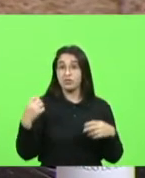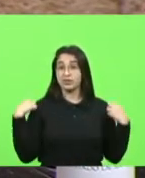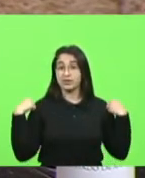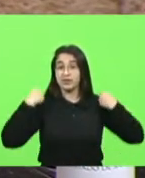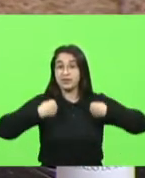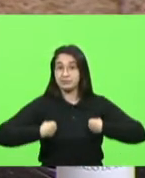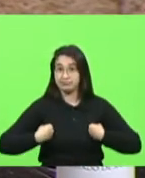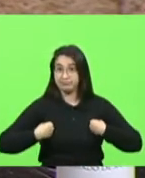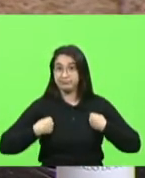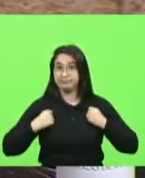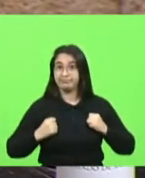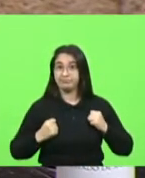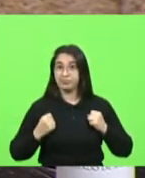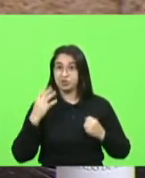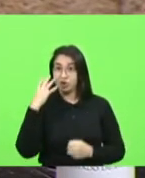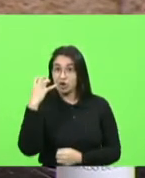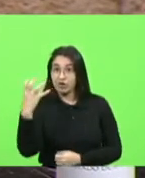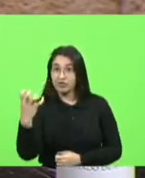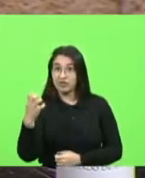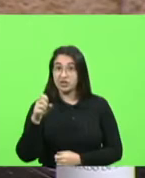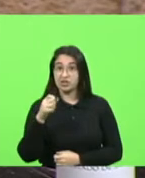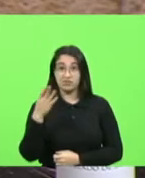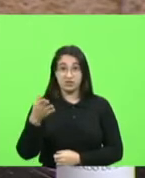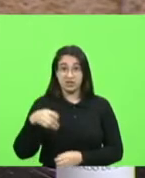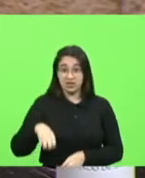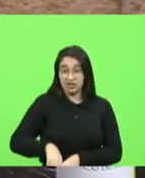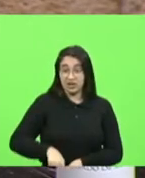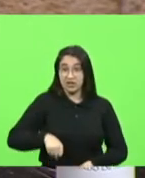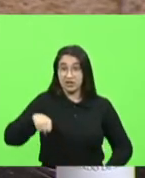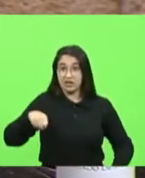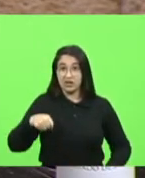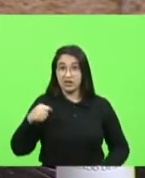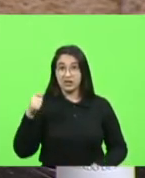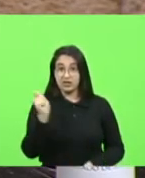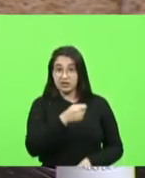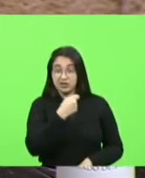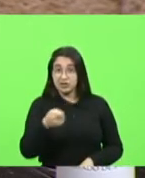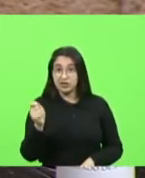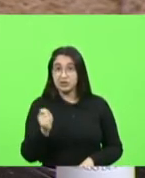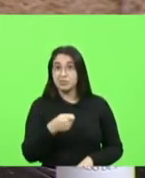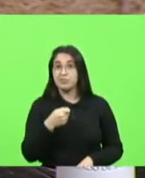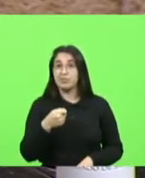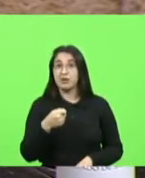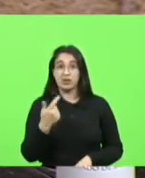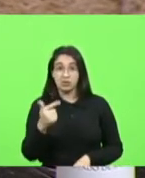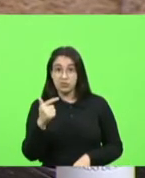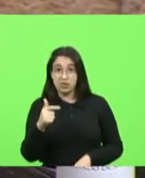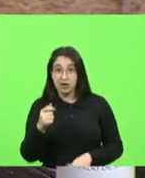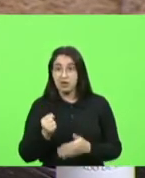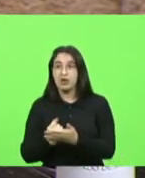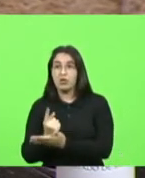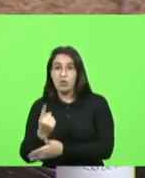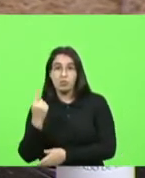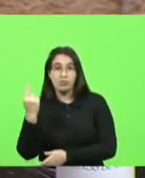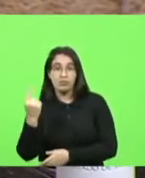viagem e quem não tem espada venda a sua roupa e compre uma está certo que Jesus disse